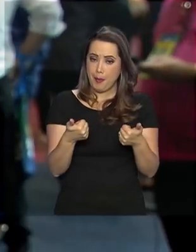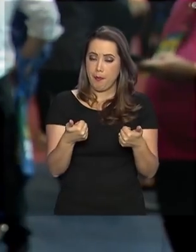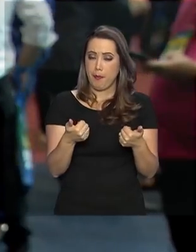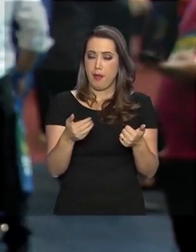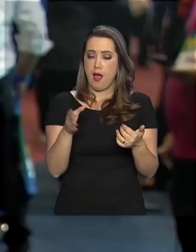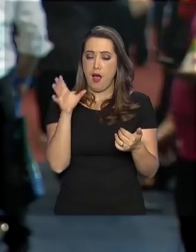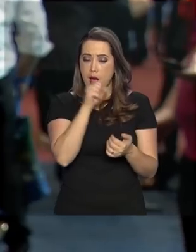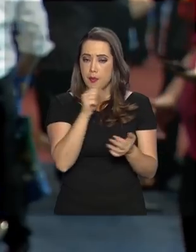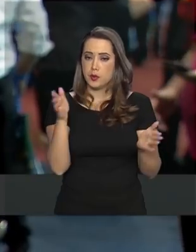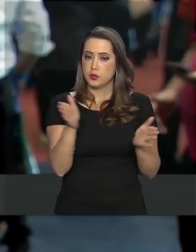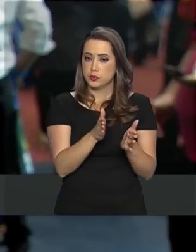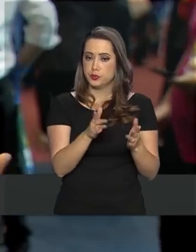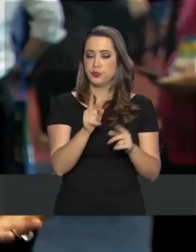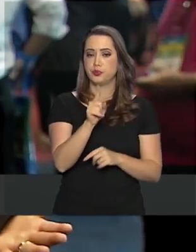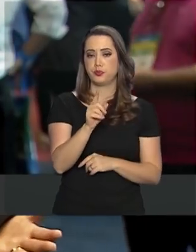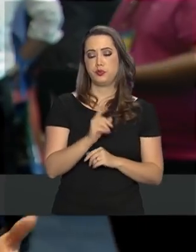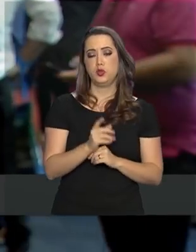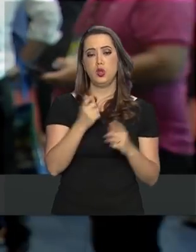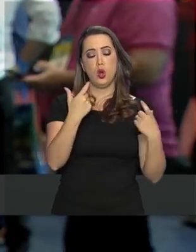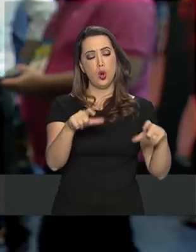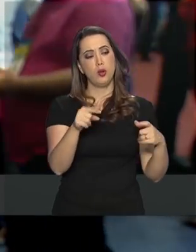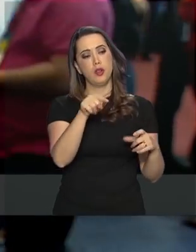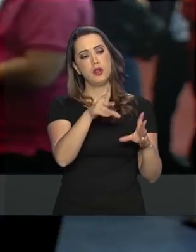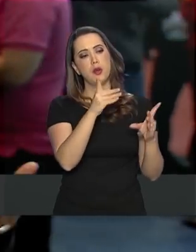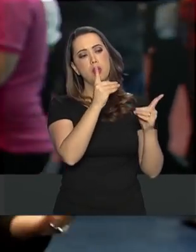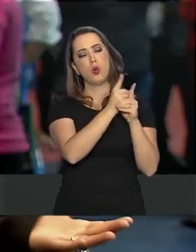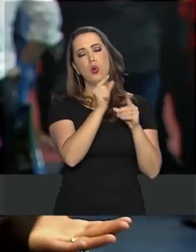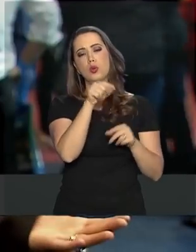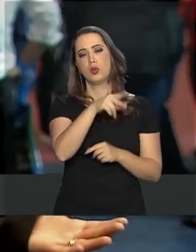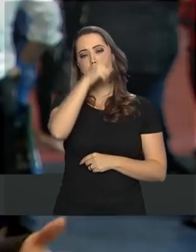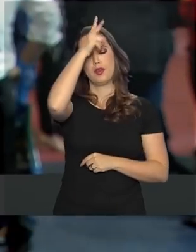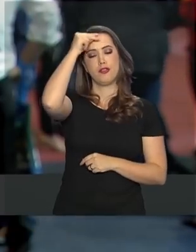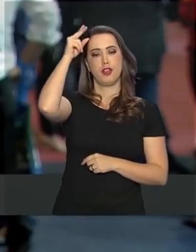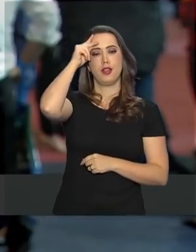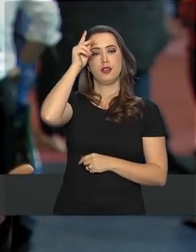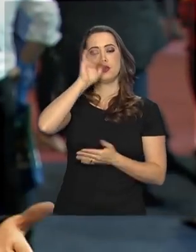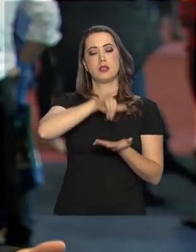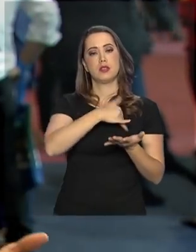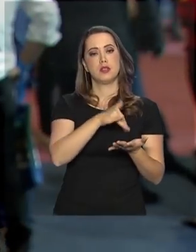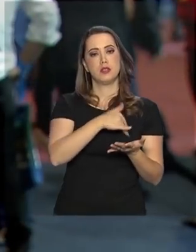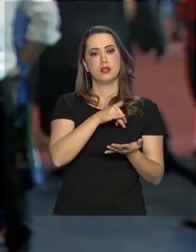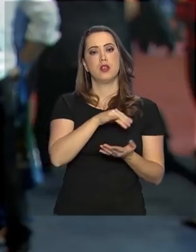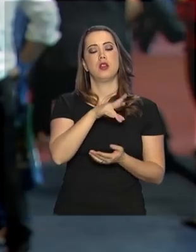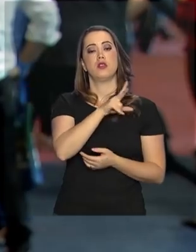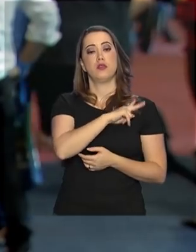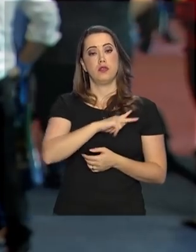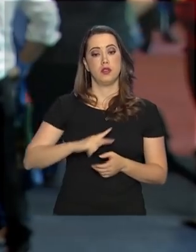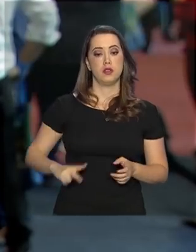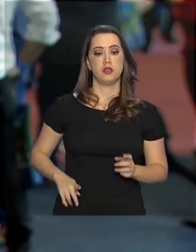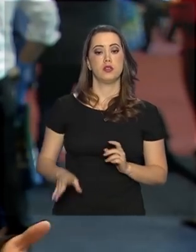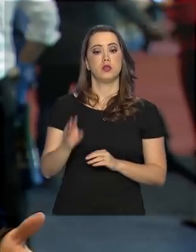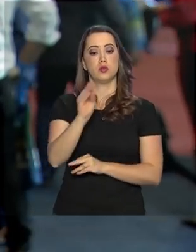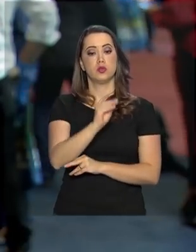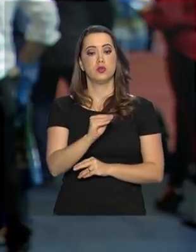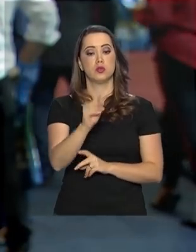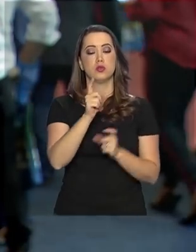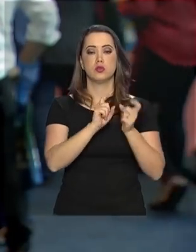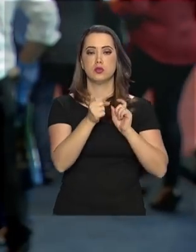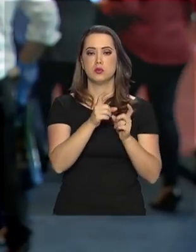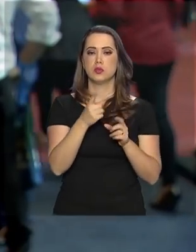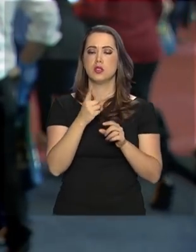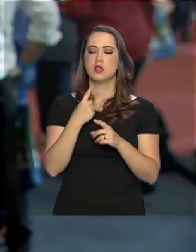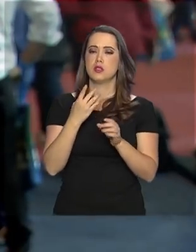defesa dos municípios é o espaço onde prefeitos, secretários, vereadores e representantes que cuidam da gestão dos municípios